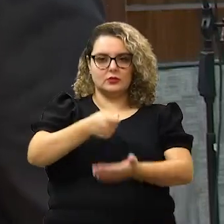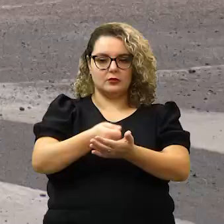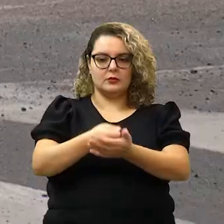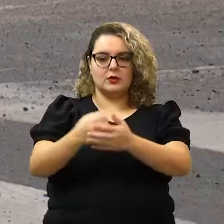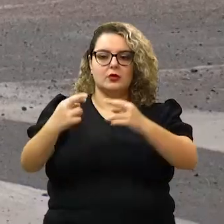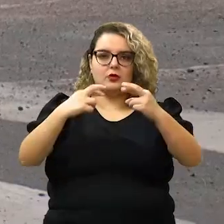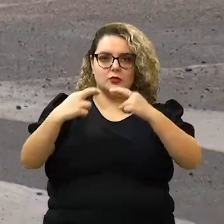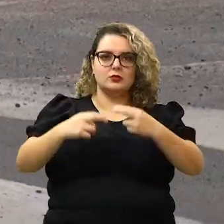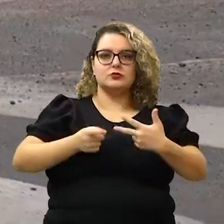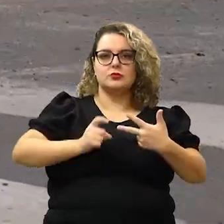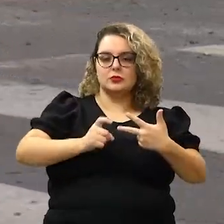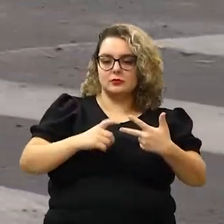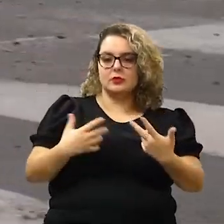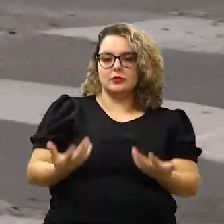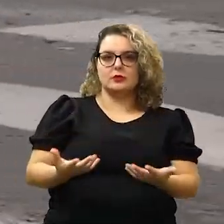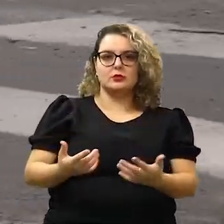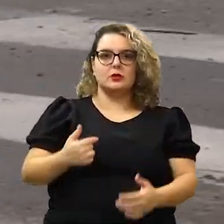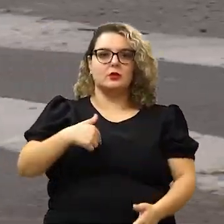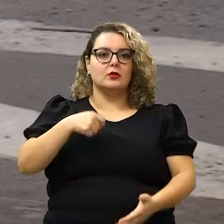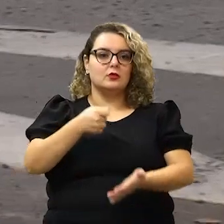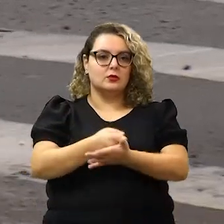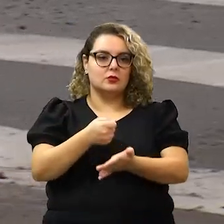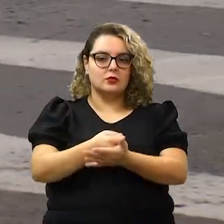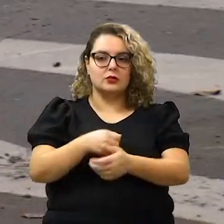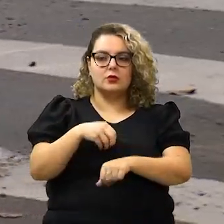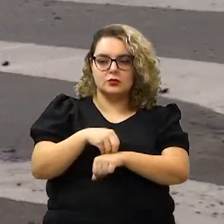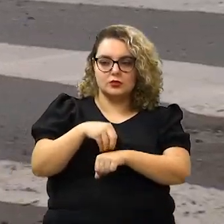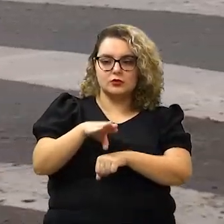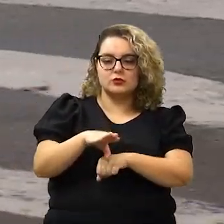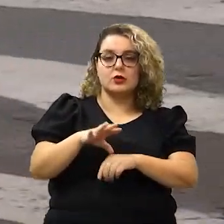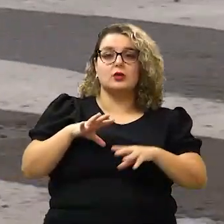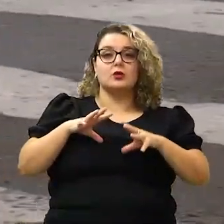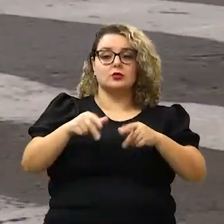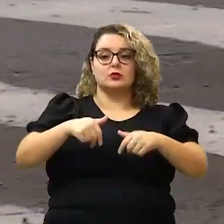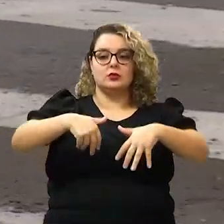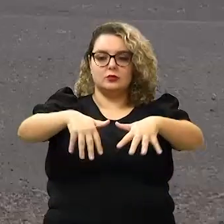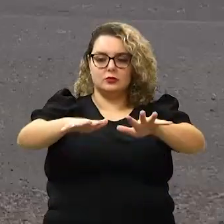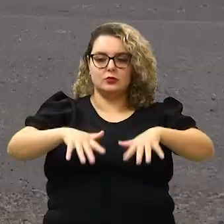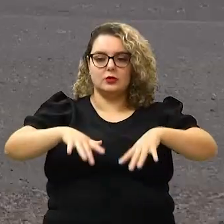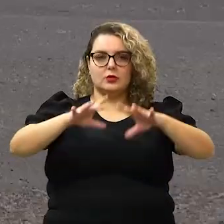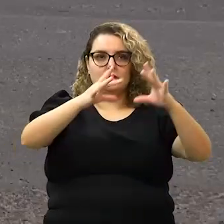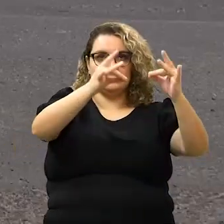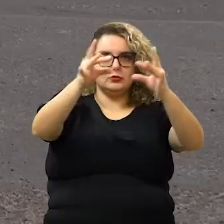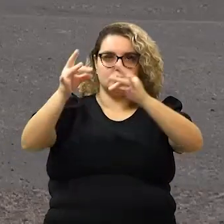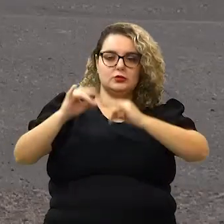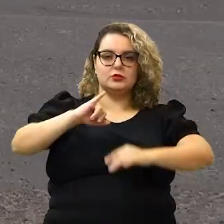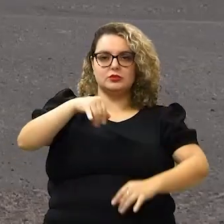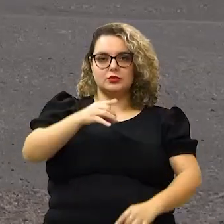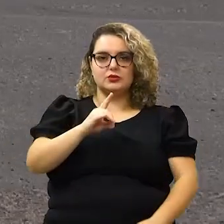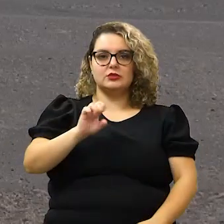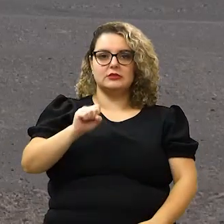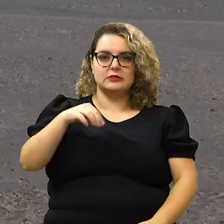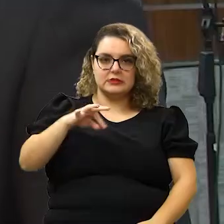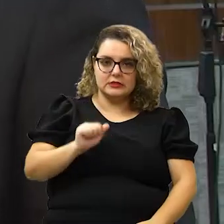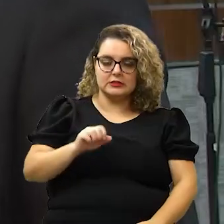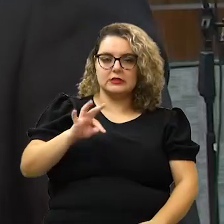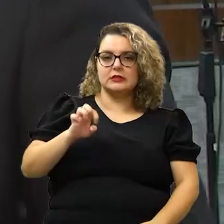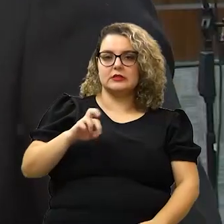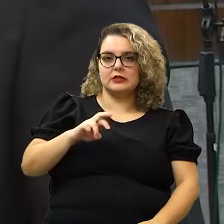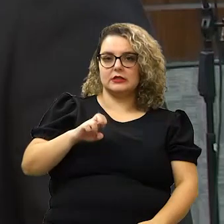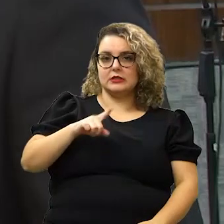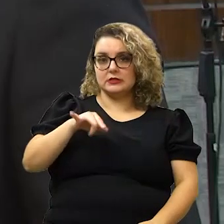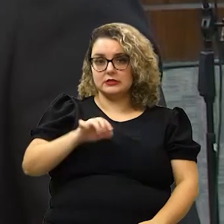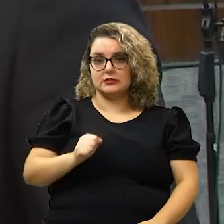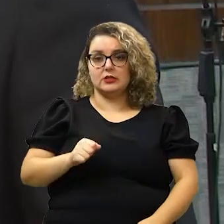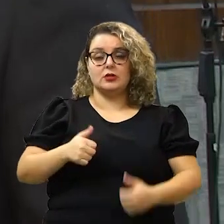fiscalizar as ações do Executivo. Então, eu estou cobrando, através de indicação, toda a sinalização do bairro Jardim Santa Terezinha. Além